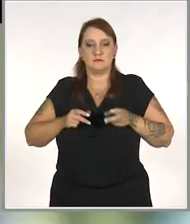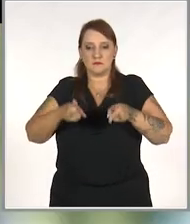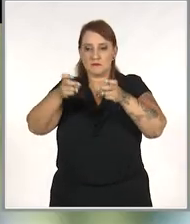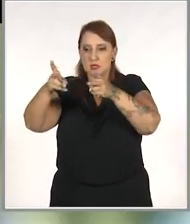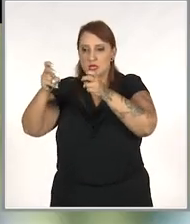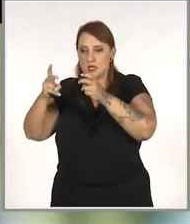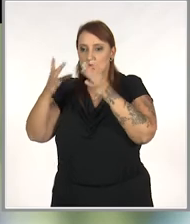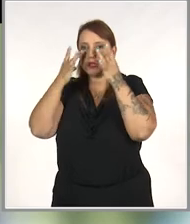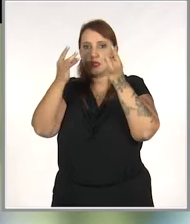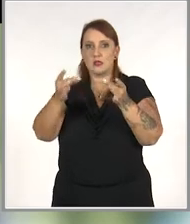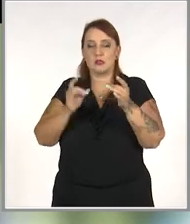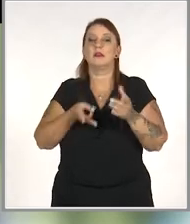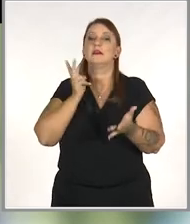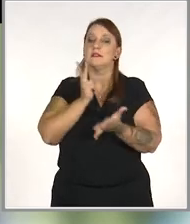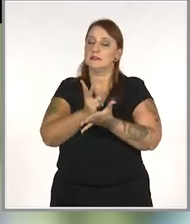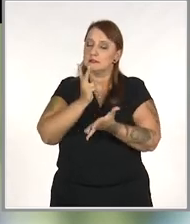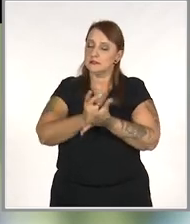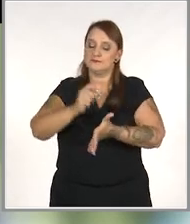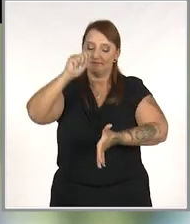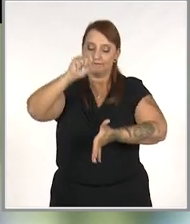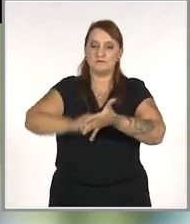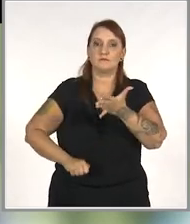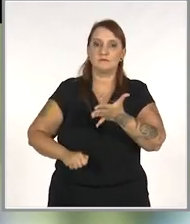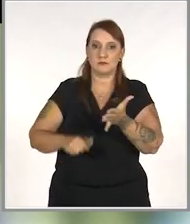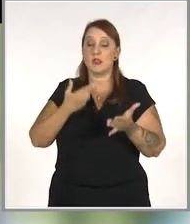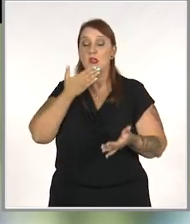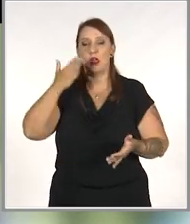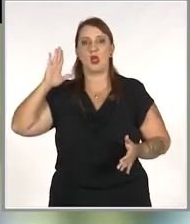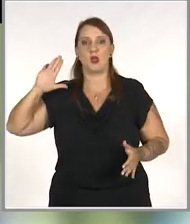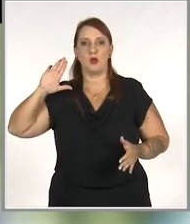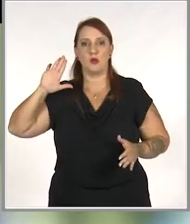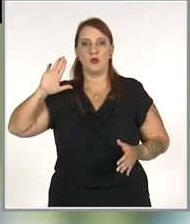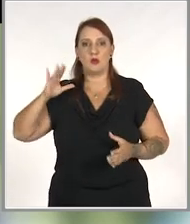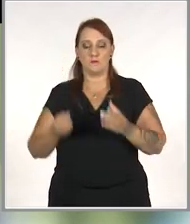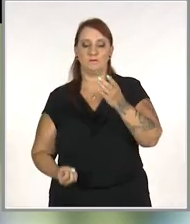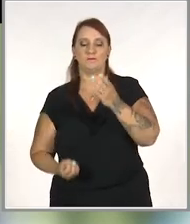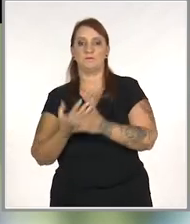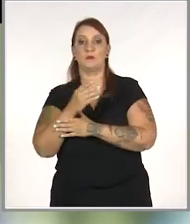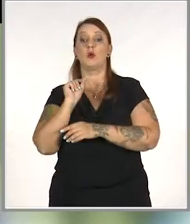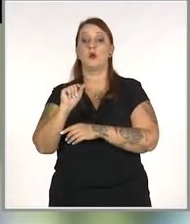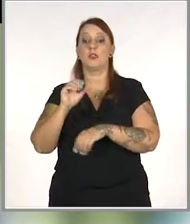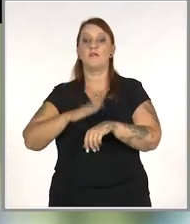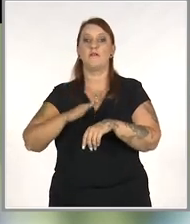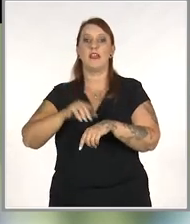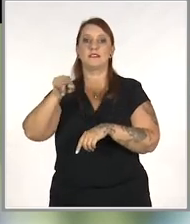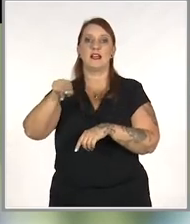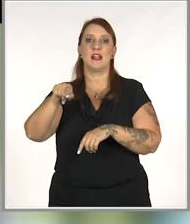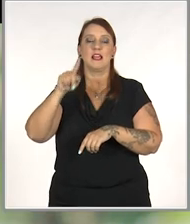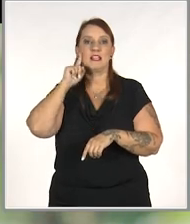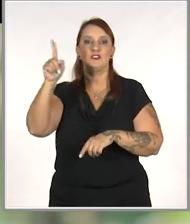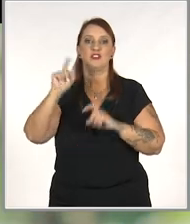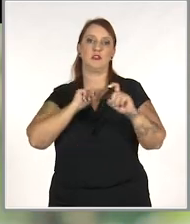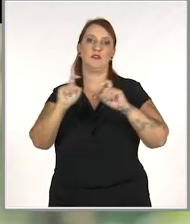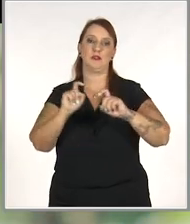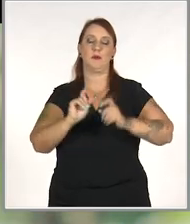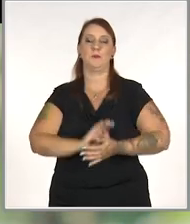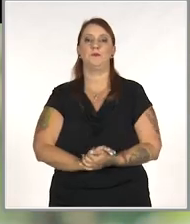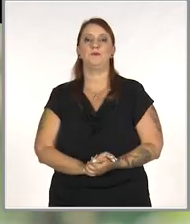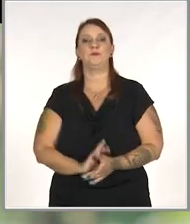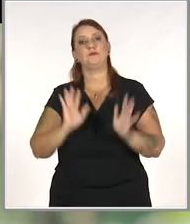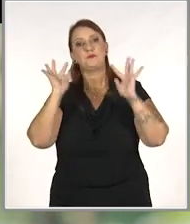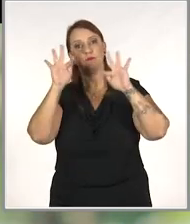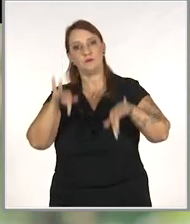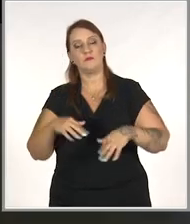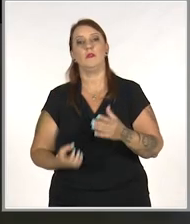E quase sempre assinam um documento onde se comprometem a implementar as medidas ali relacionadas. Por fim,